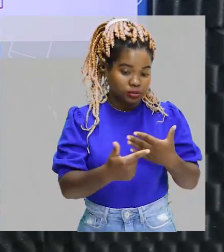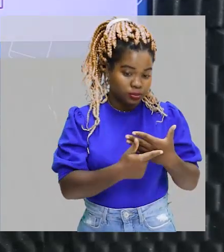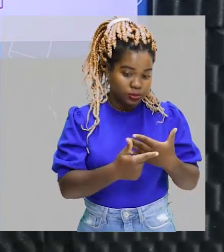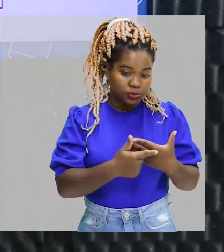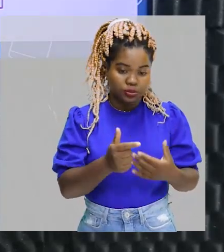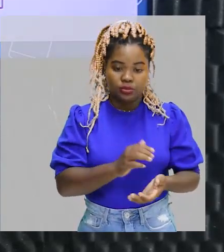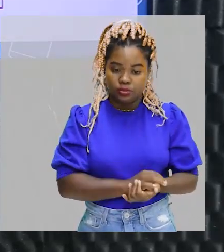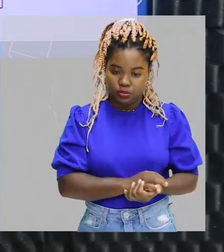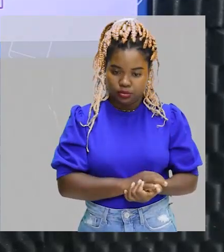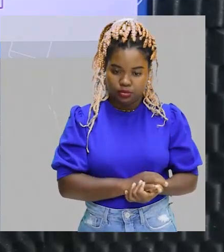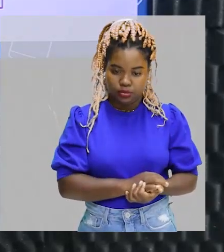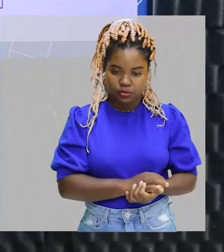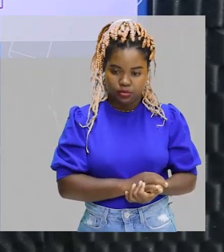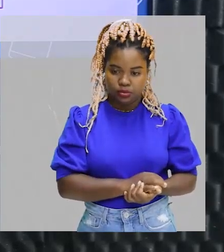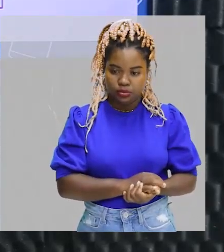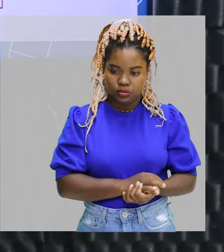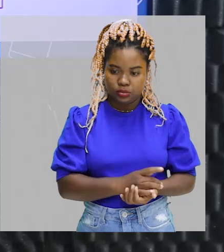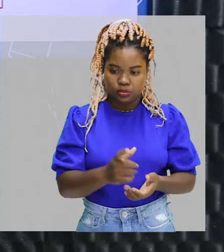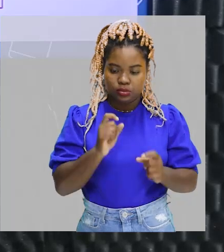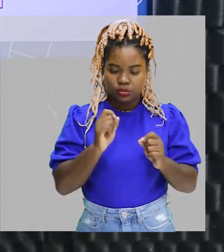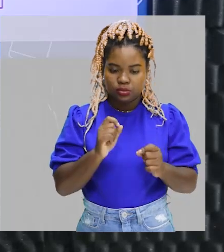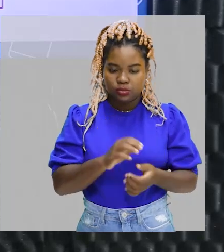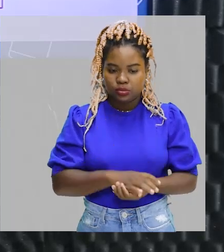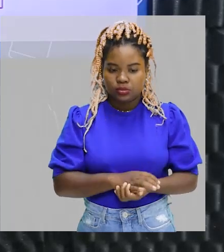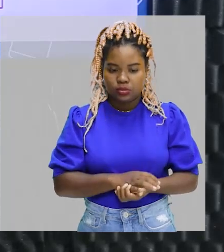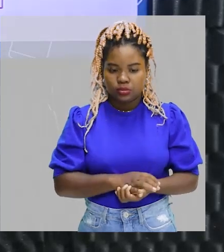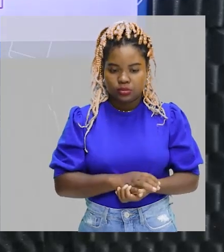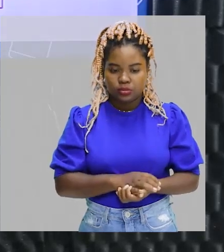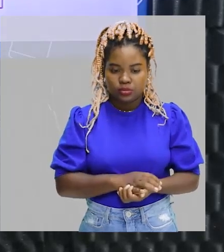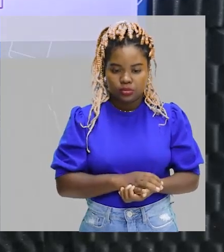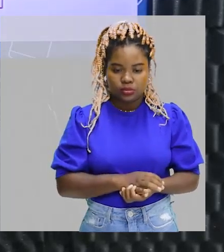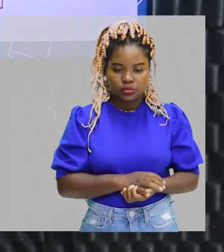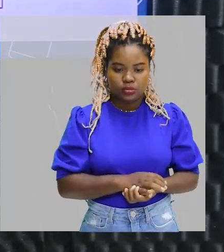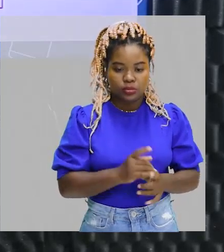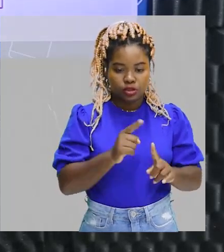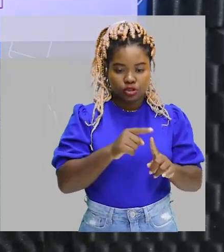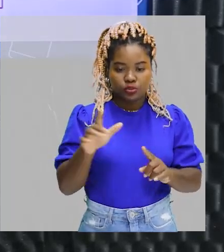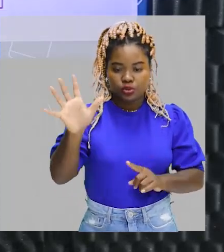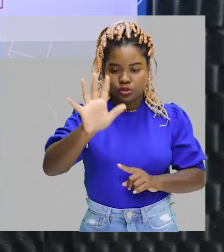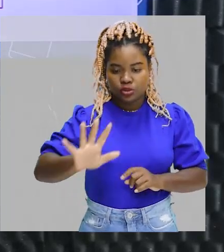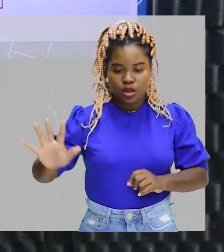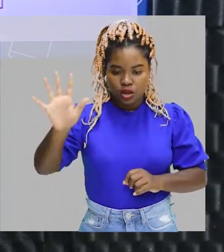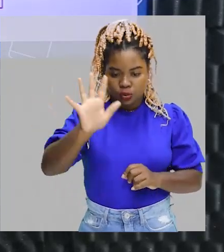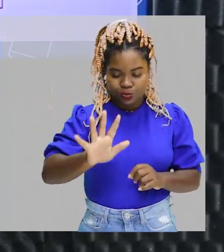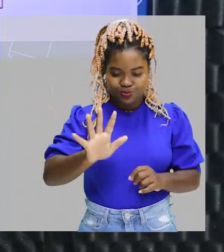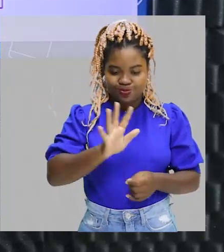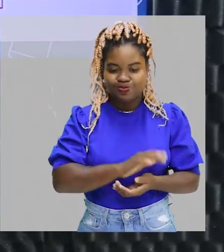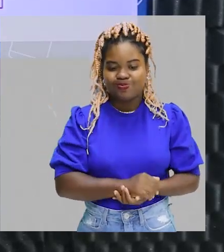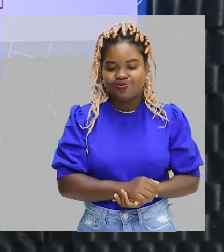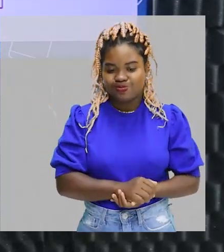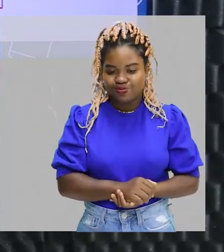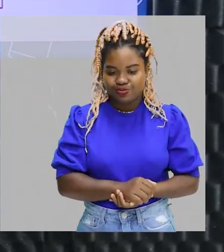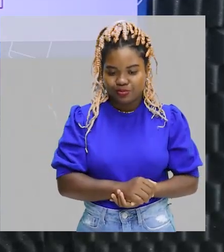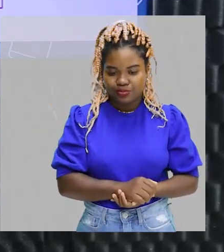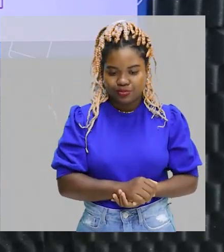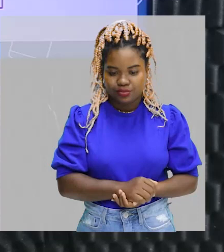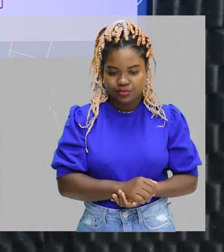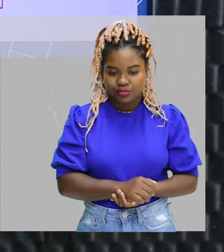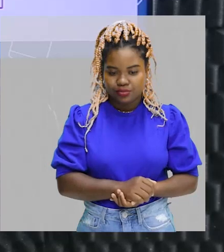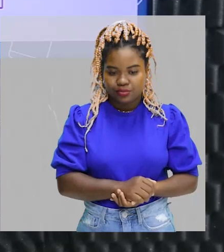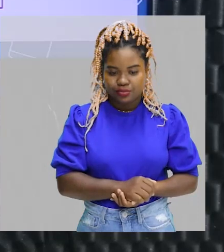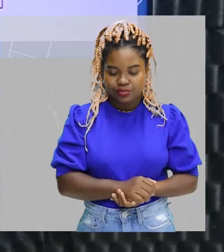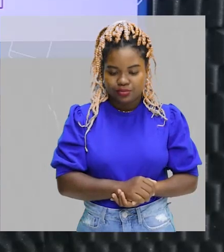proporção nós vamos denominar de fórmula geral. Fórmula geral dos alcanos.